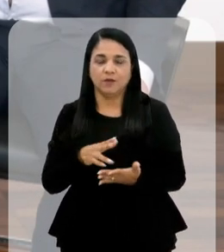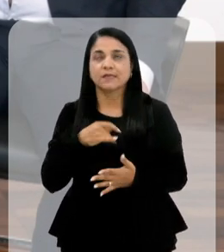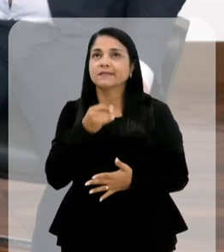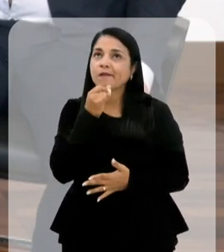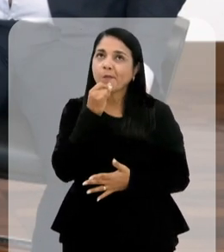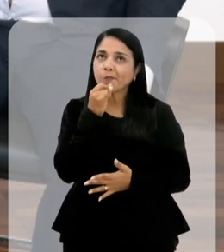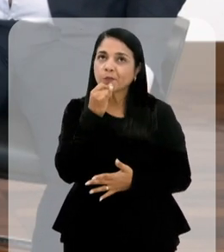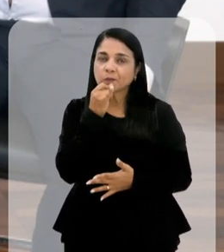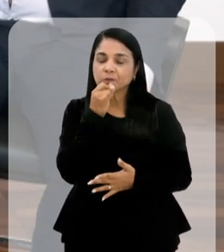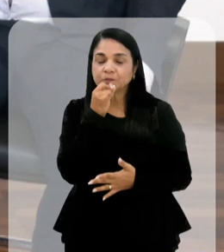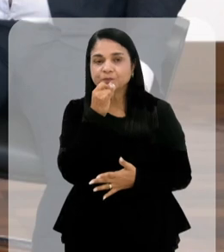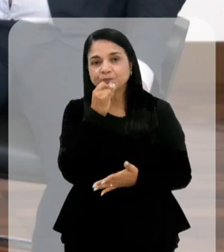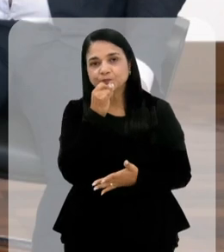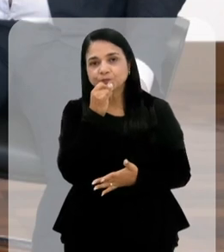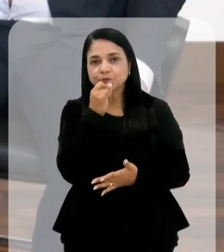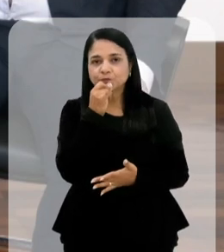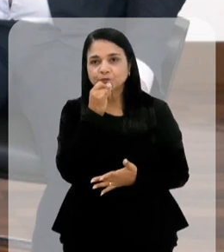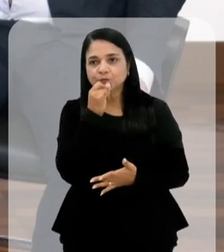Por exemplo,